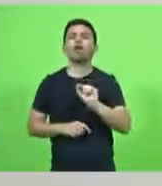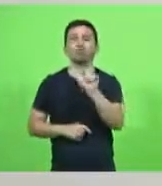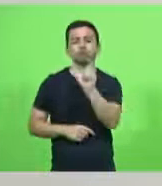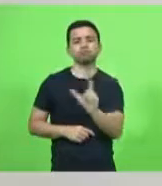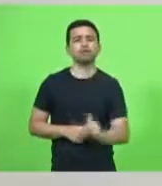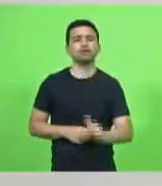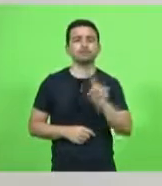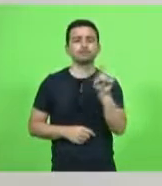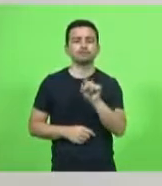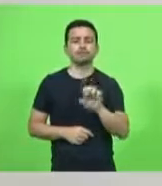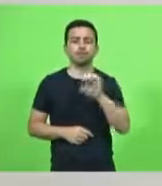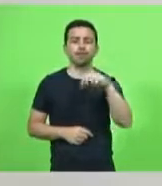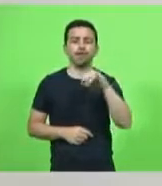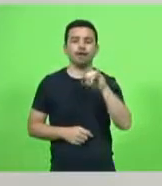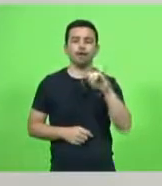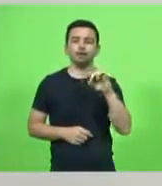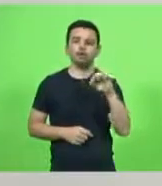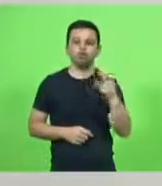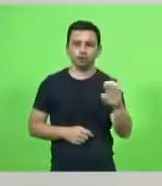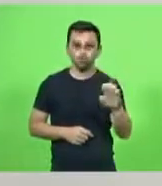Nunes, a minha mãe.